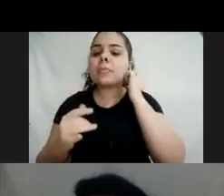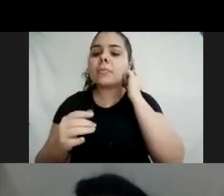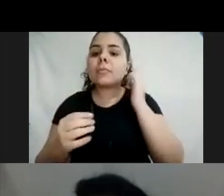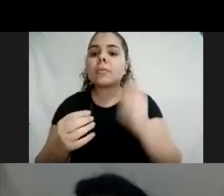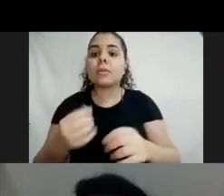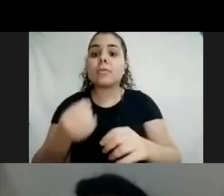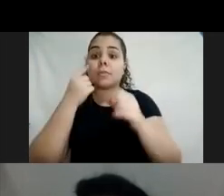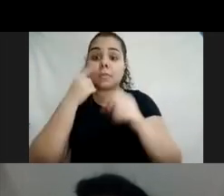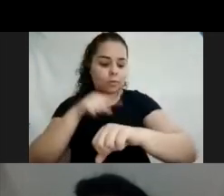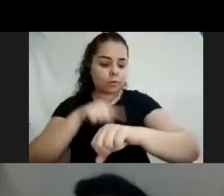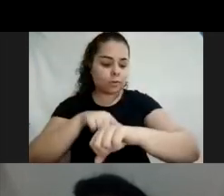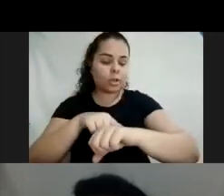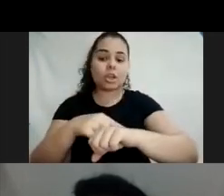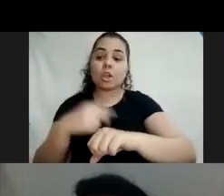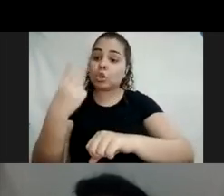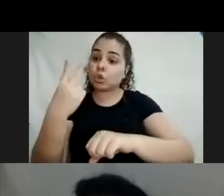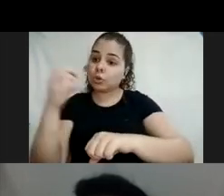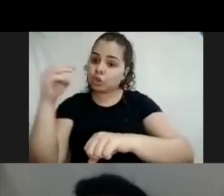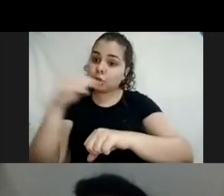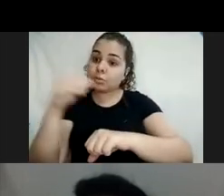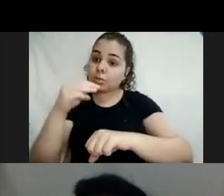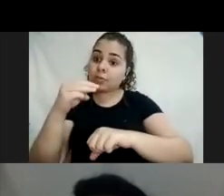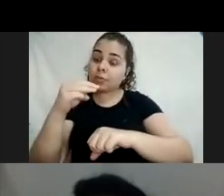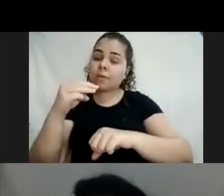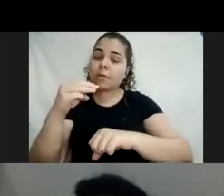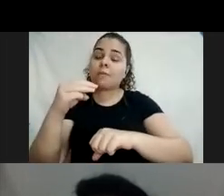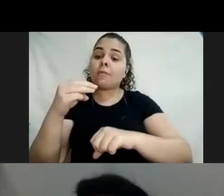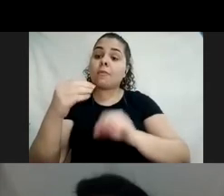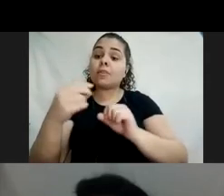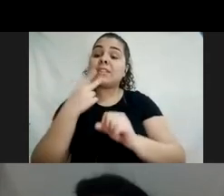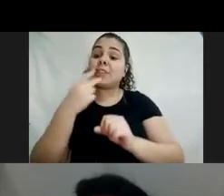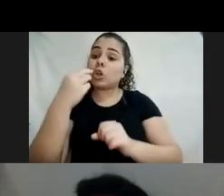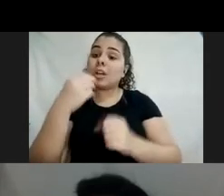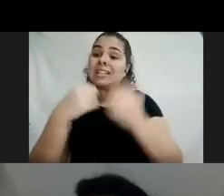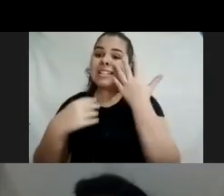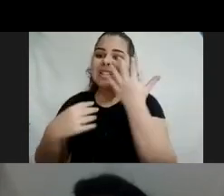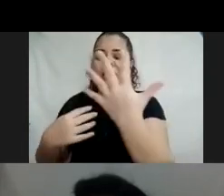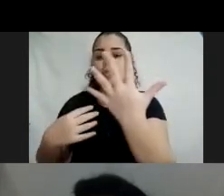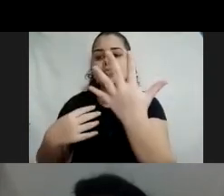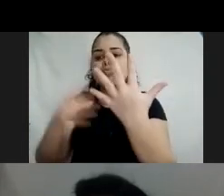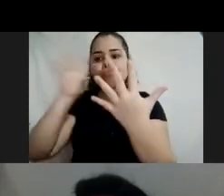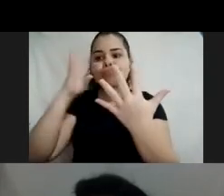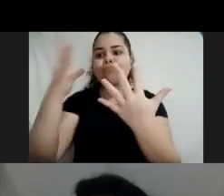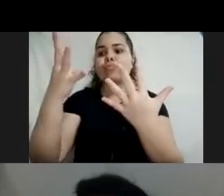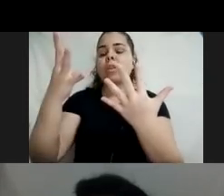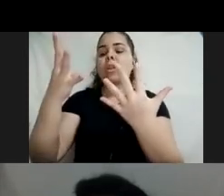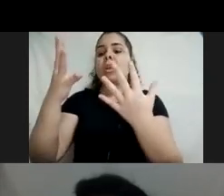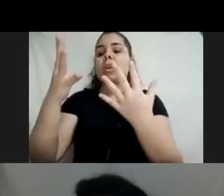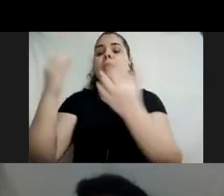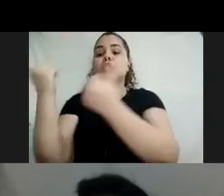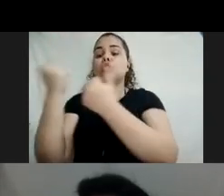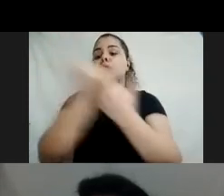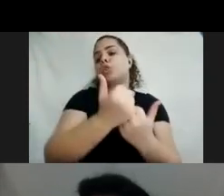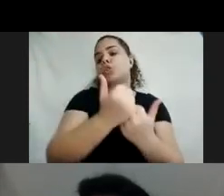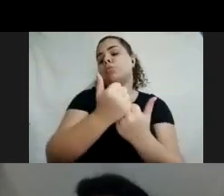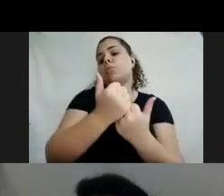relógio, falei, em dois minutos você me deu cinco soluções que não fosse apenas uma aula expositiva. eu